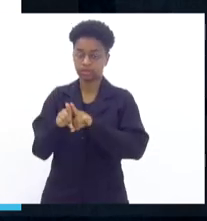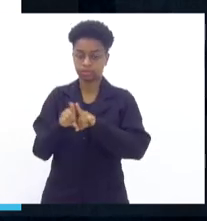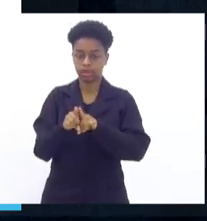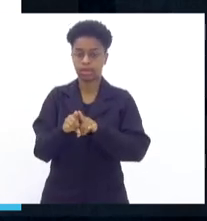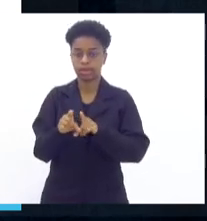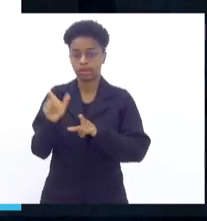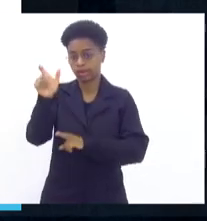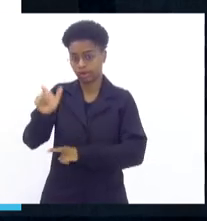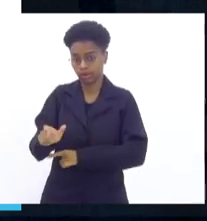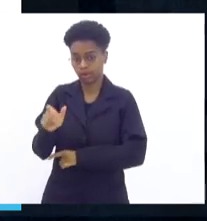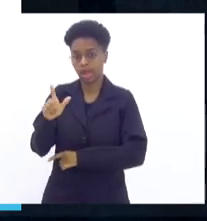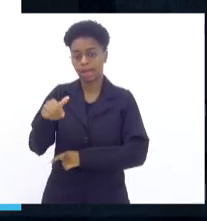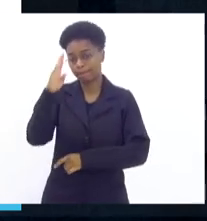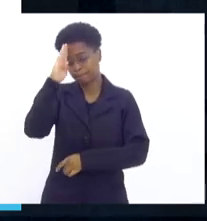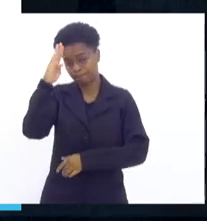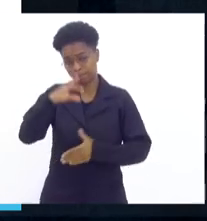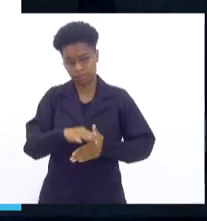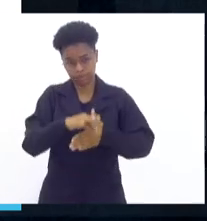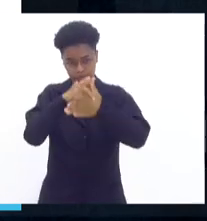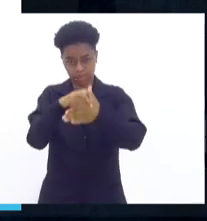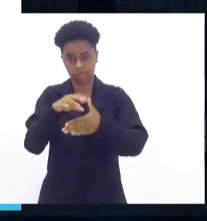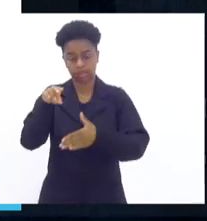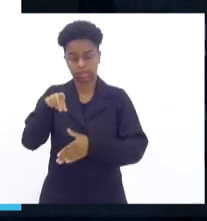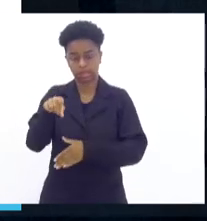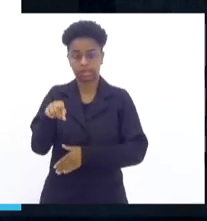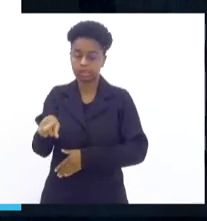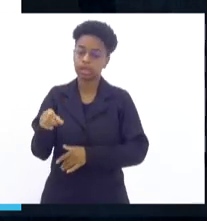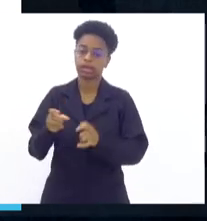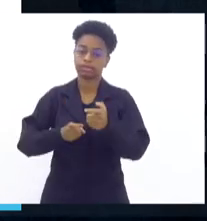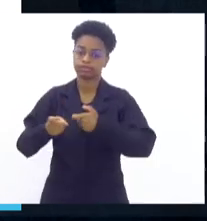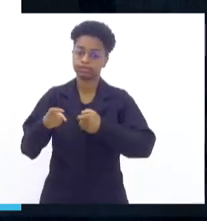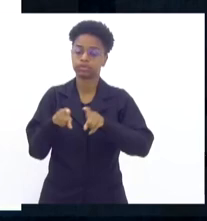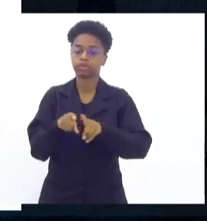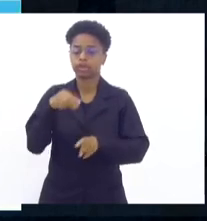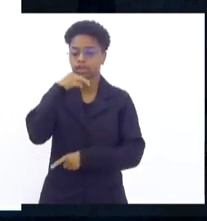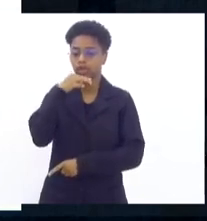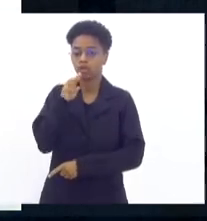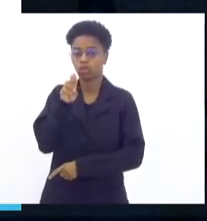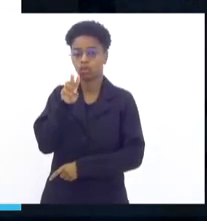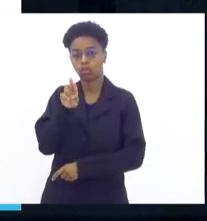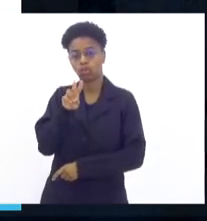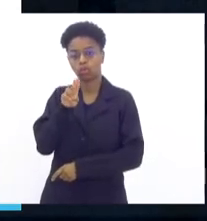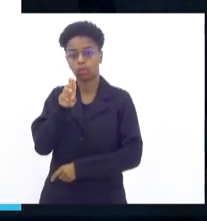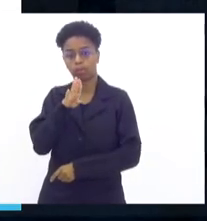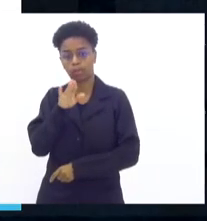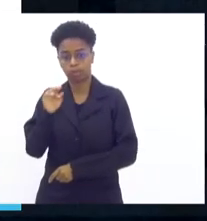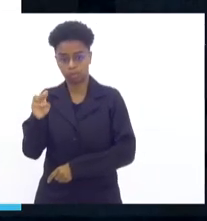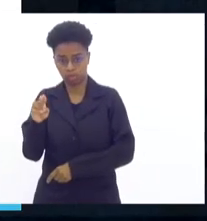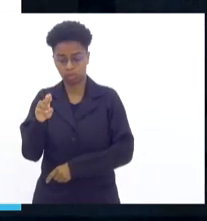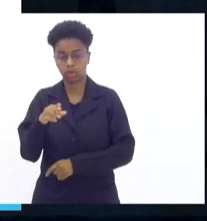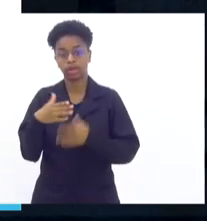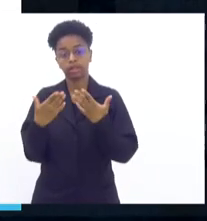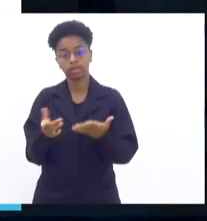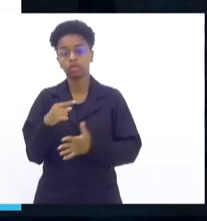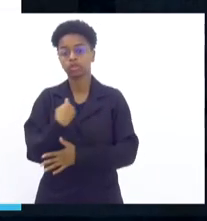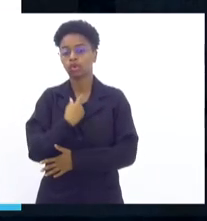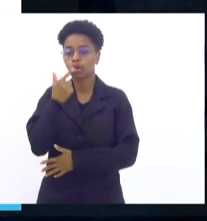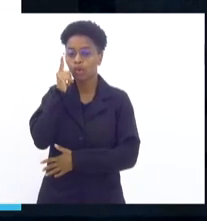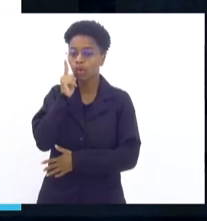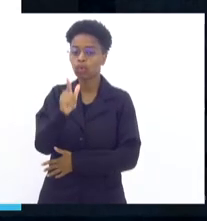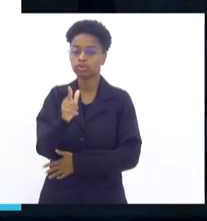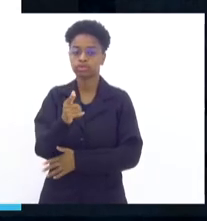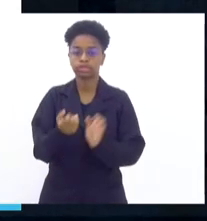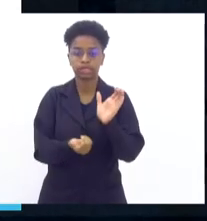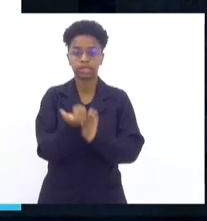daquela área, e o Netão do Urubu. Então, nós pudemos construir